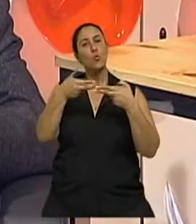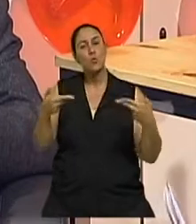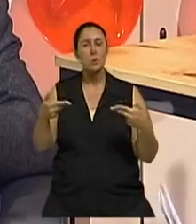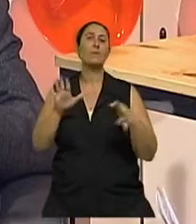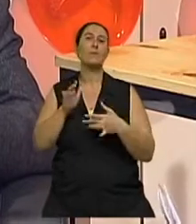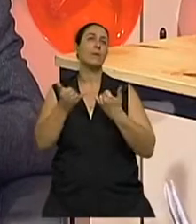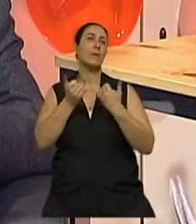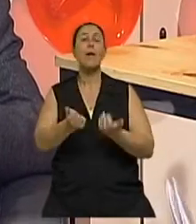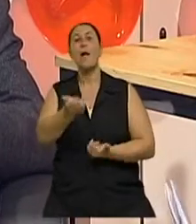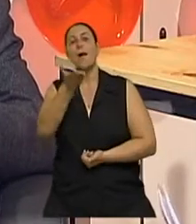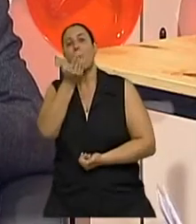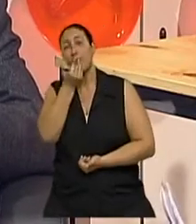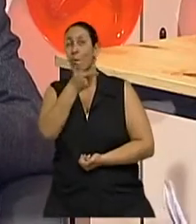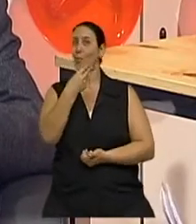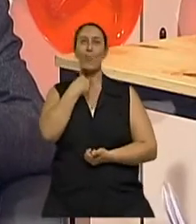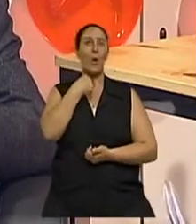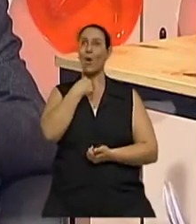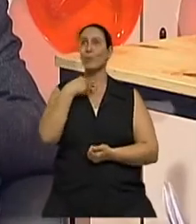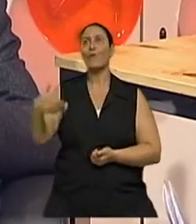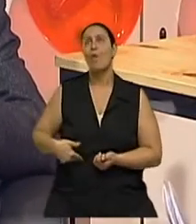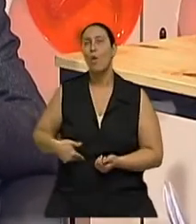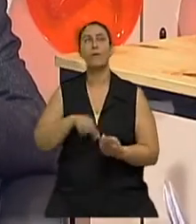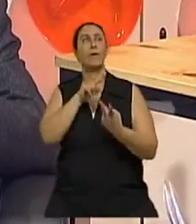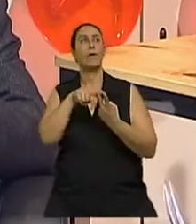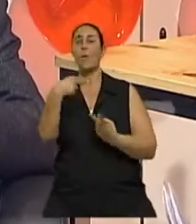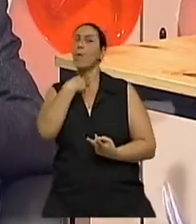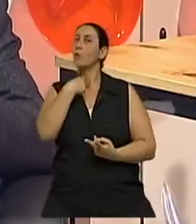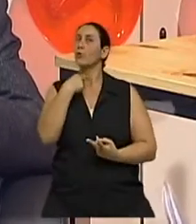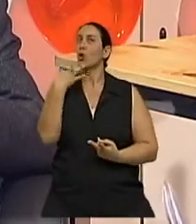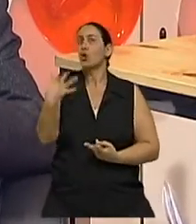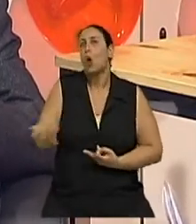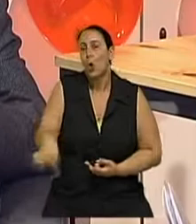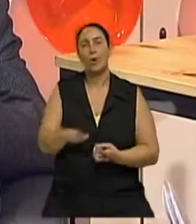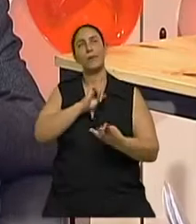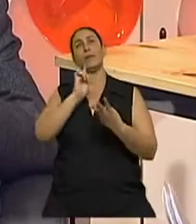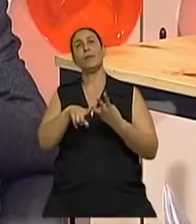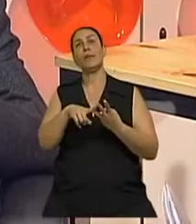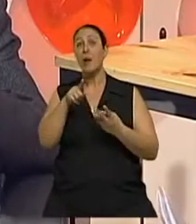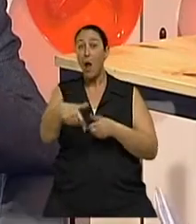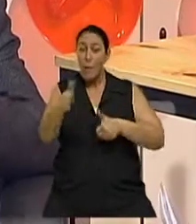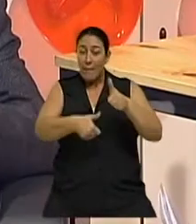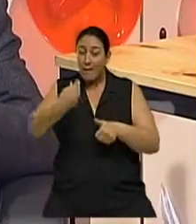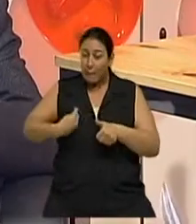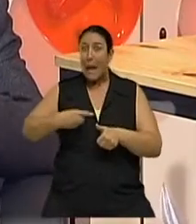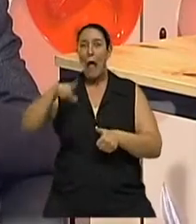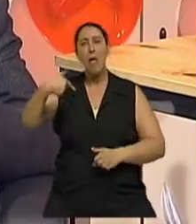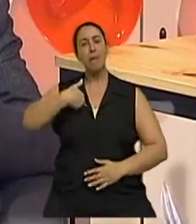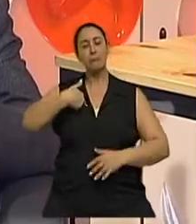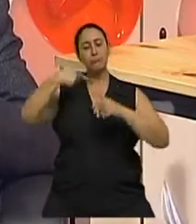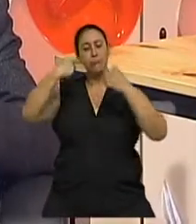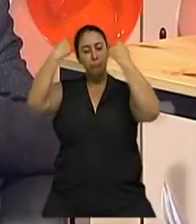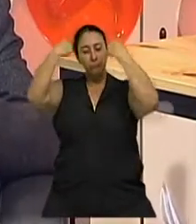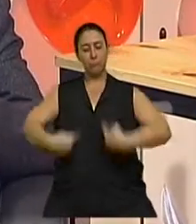de alimentação, ela não pode passar fome, ela não pode estar com dor, ela não pode estar, enfim, a questão da segurança na nossa sociedade é